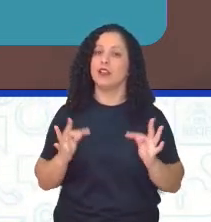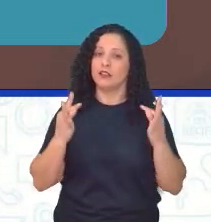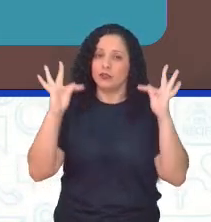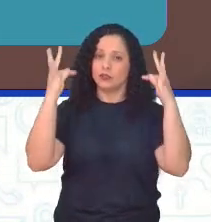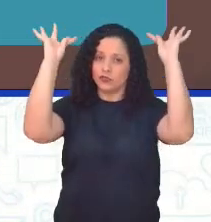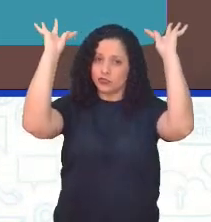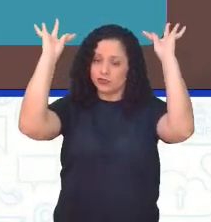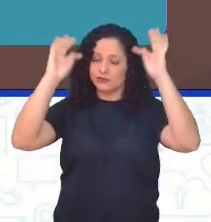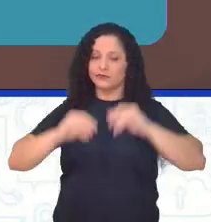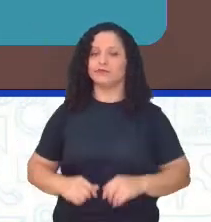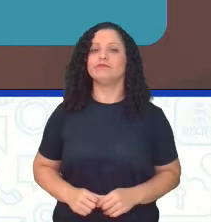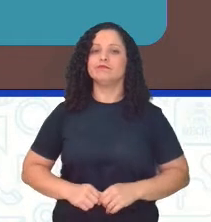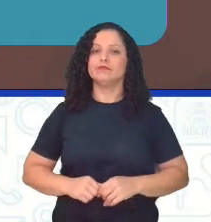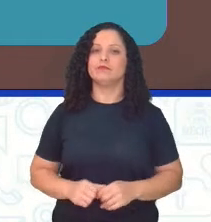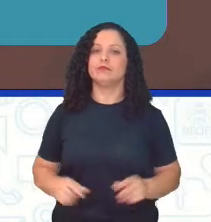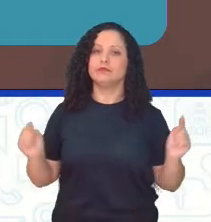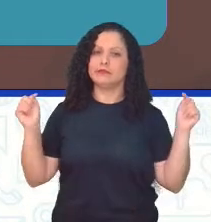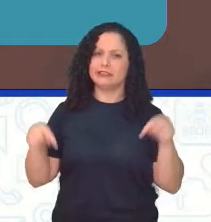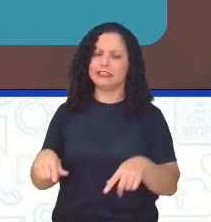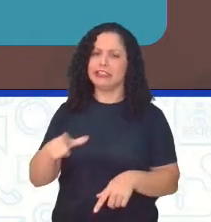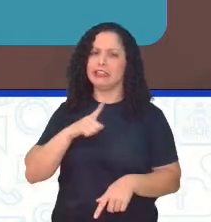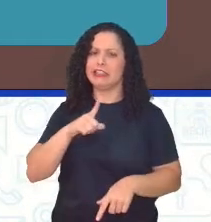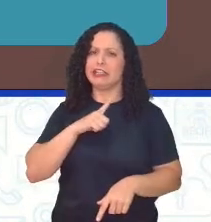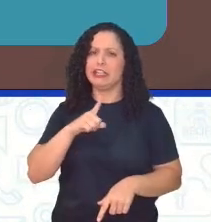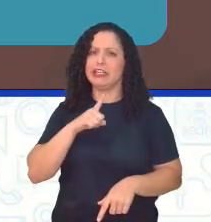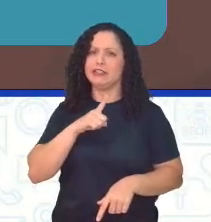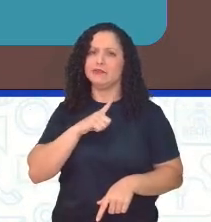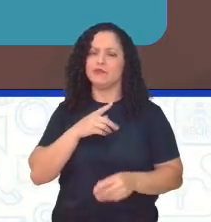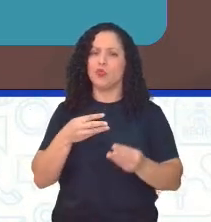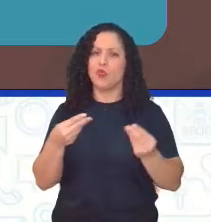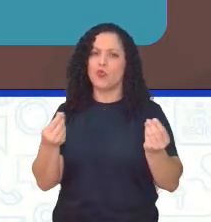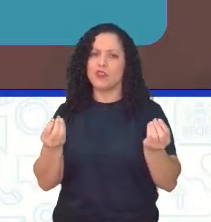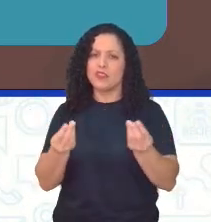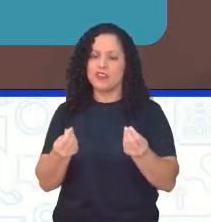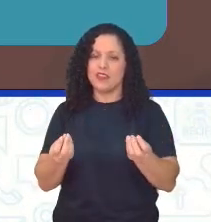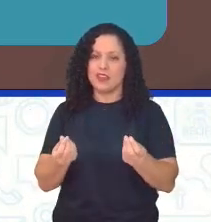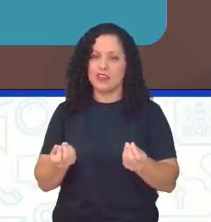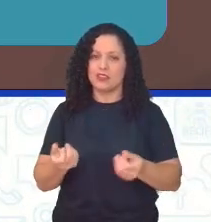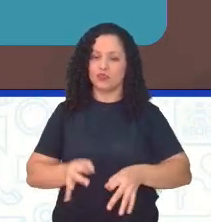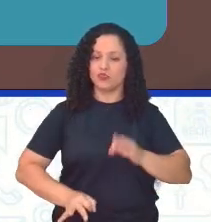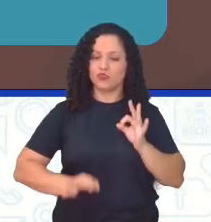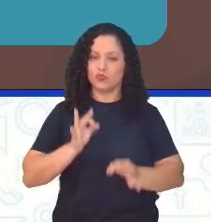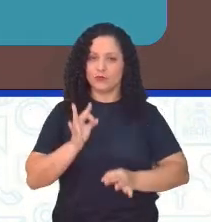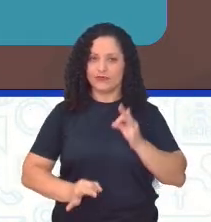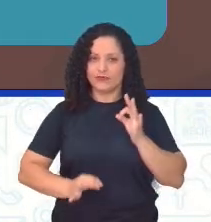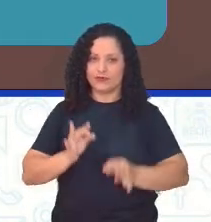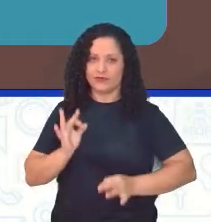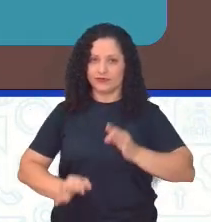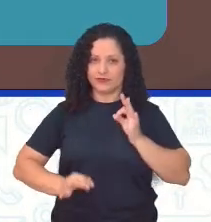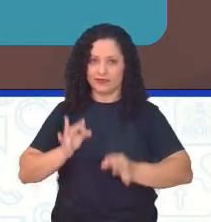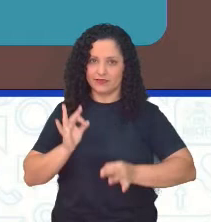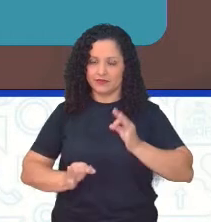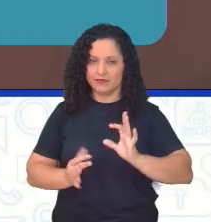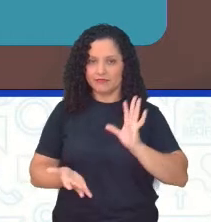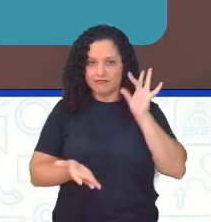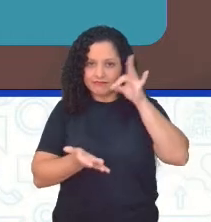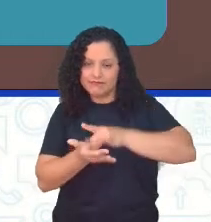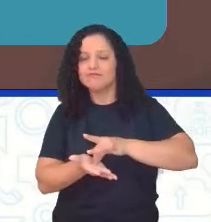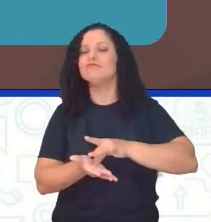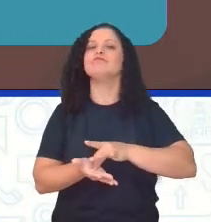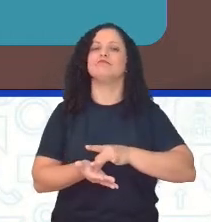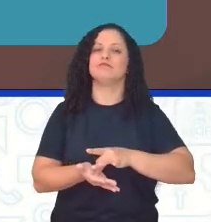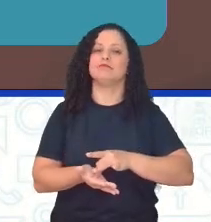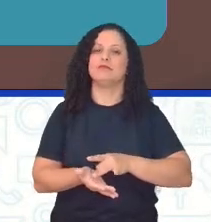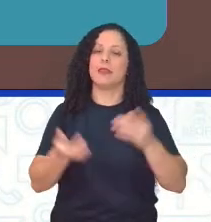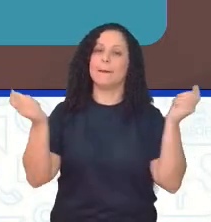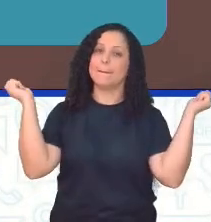seja, se existe um fim que esteja dentro aí, que se justifique real, então